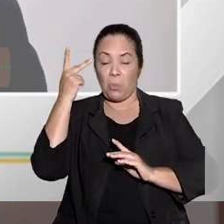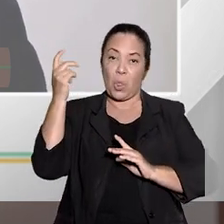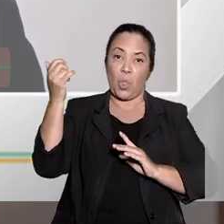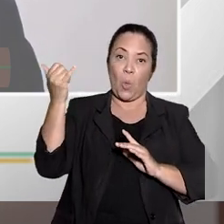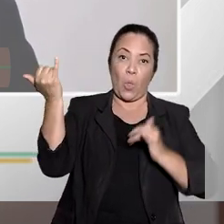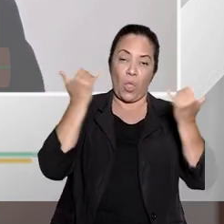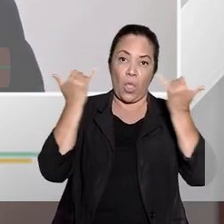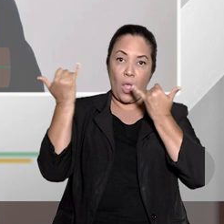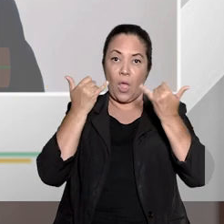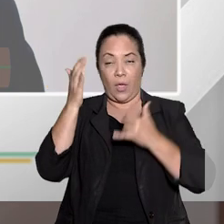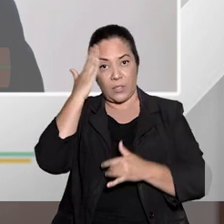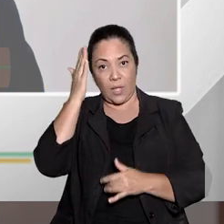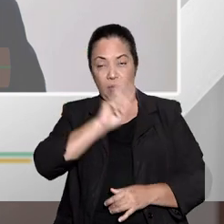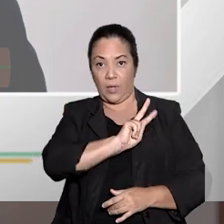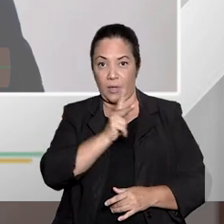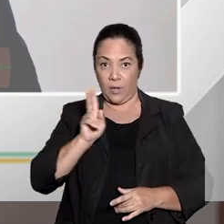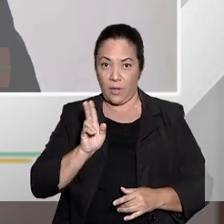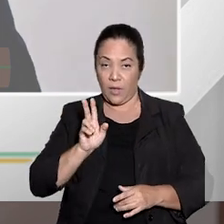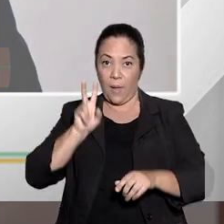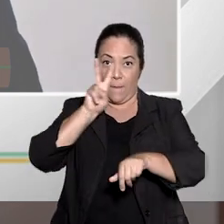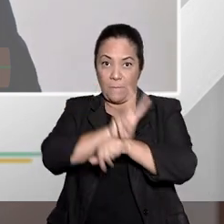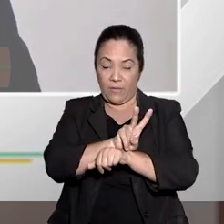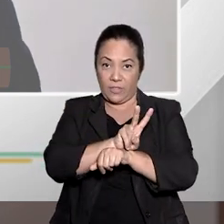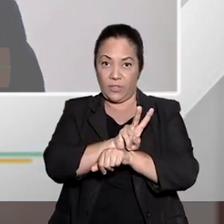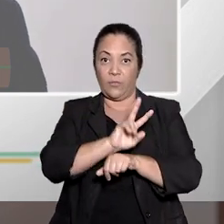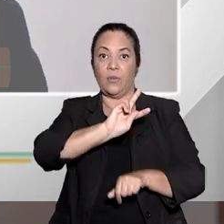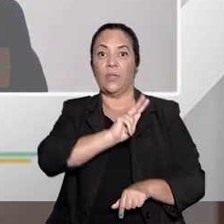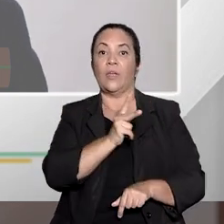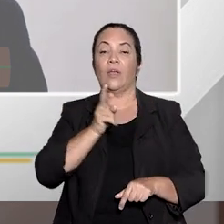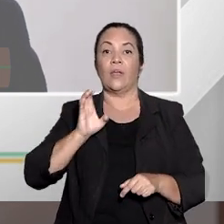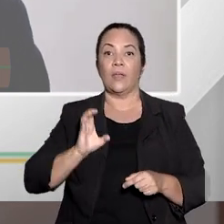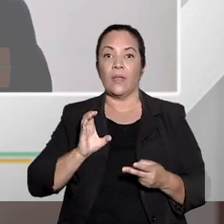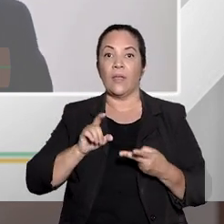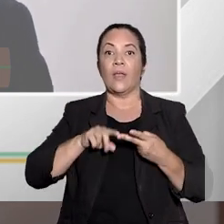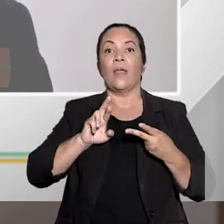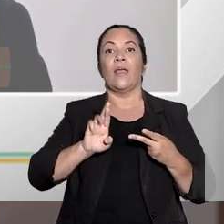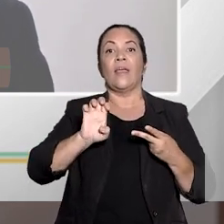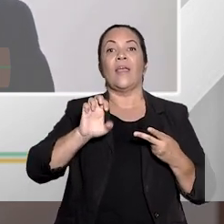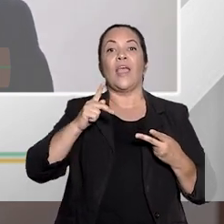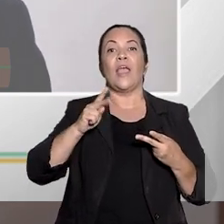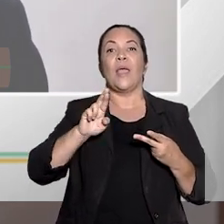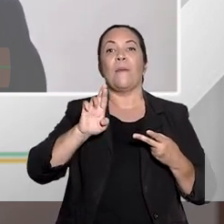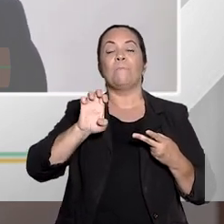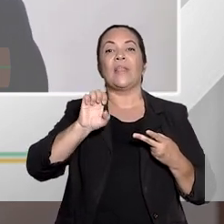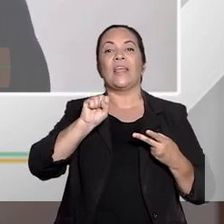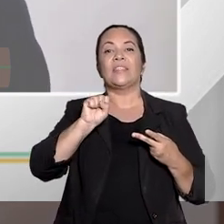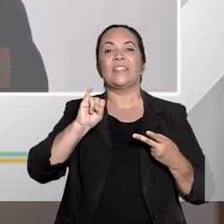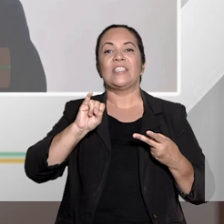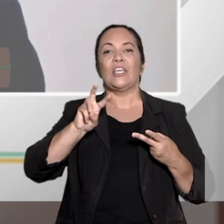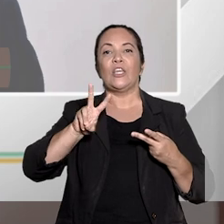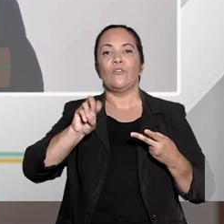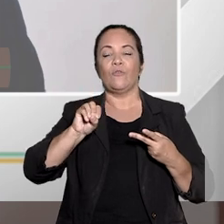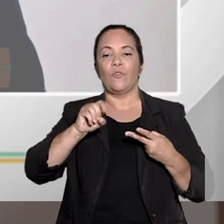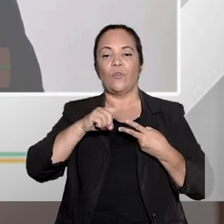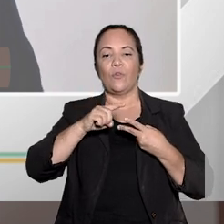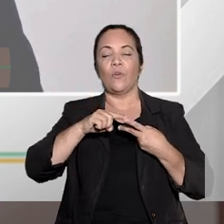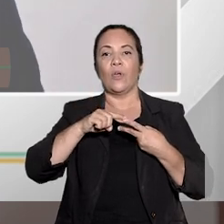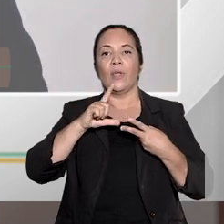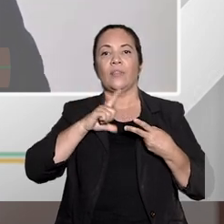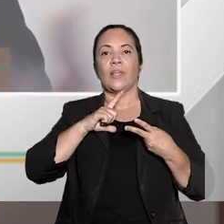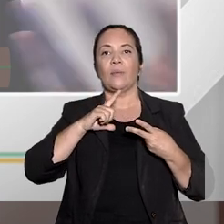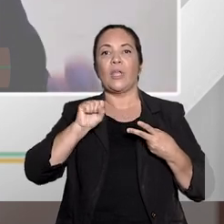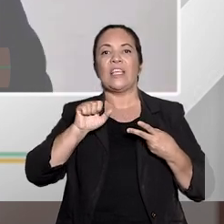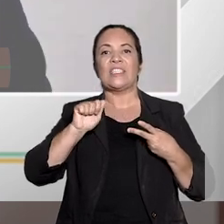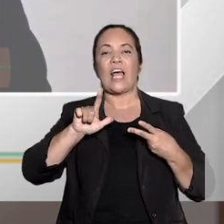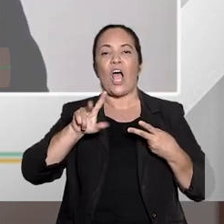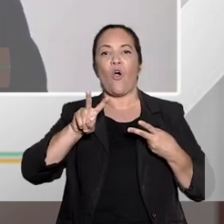televisão sabe do habeas corpus preventivo e do habeas corpus repressivo. O habeas corpus preventivo também recebe o nome de salvo